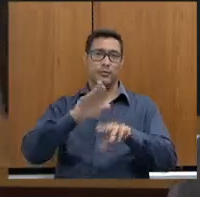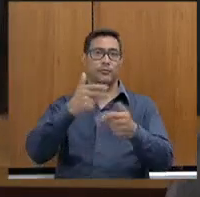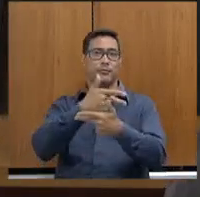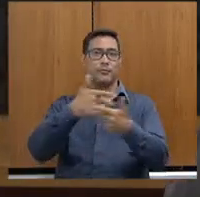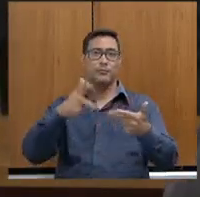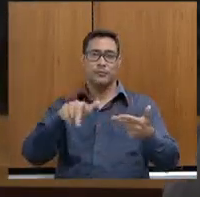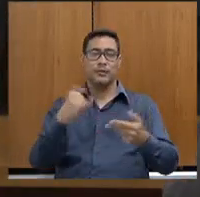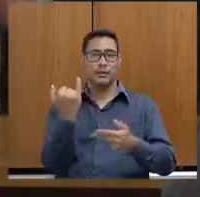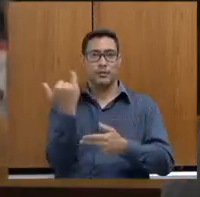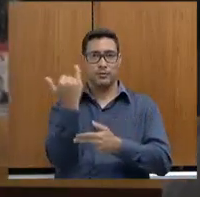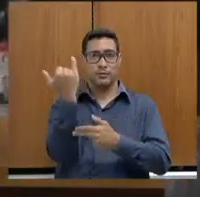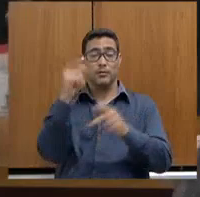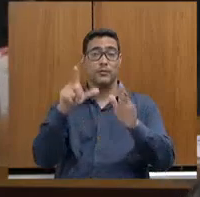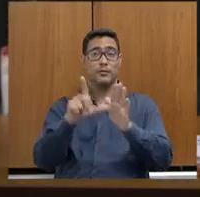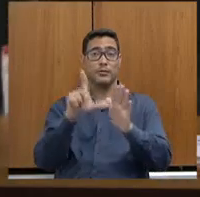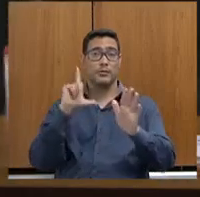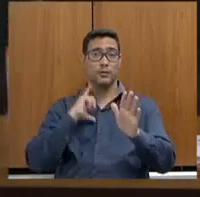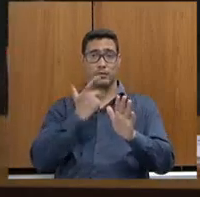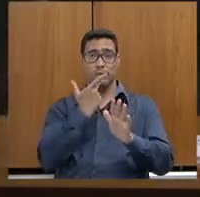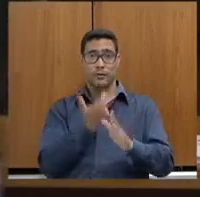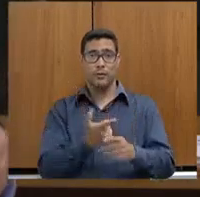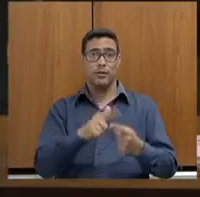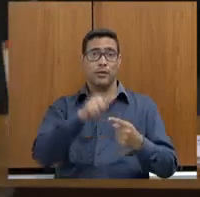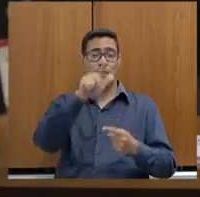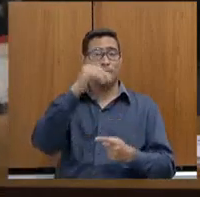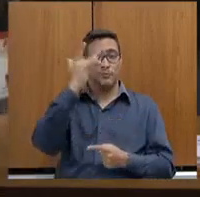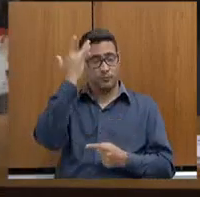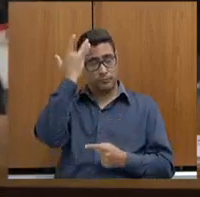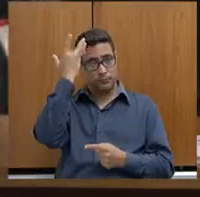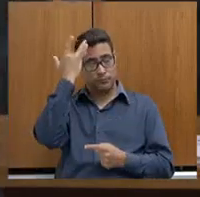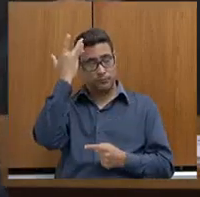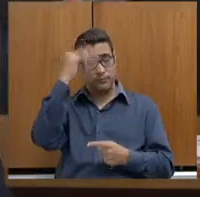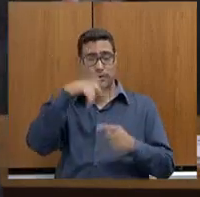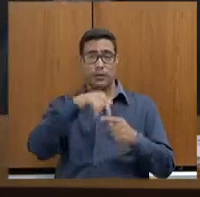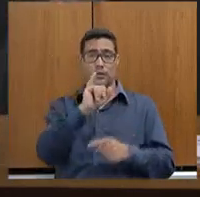deputado. Vamos começar com a nossa inteligência e a atuação integrada.